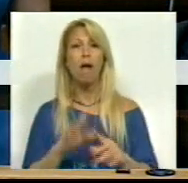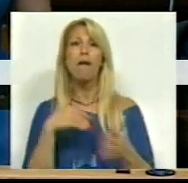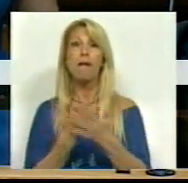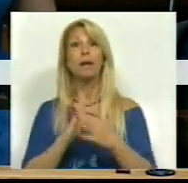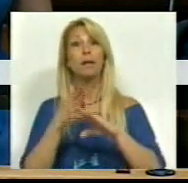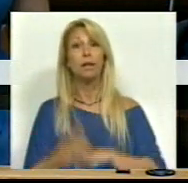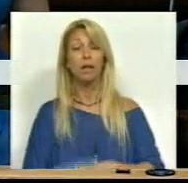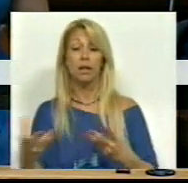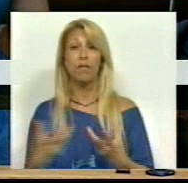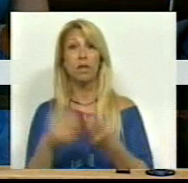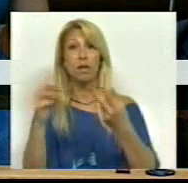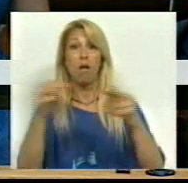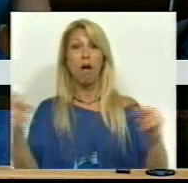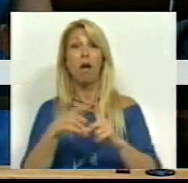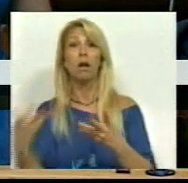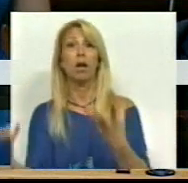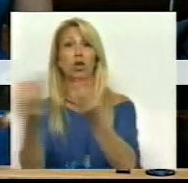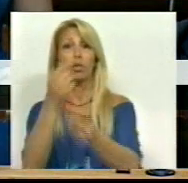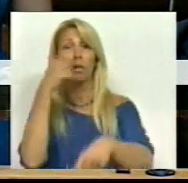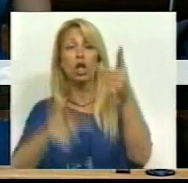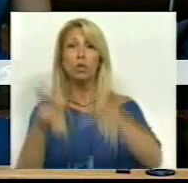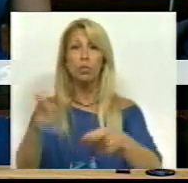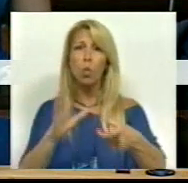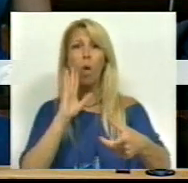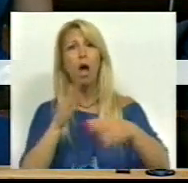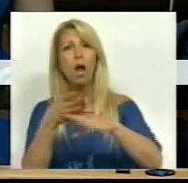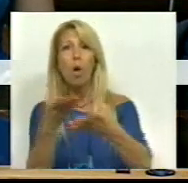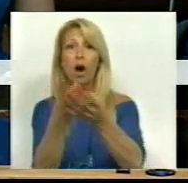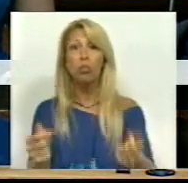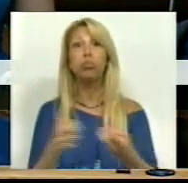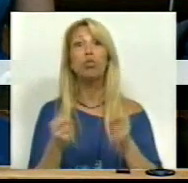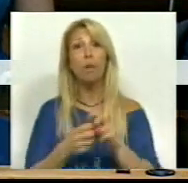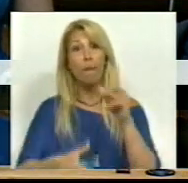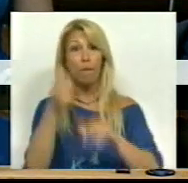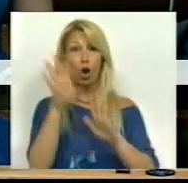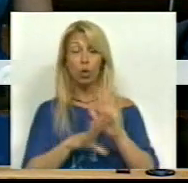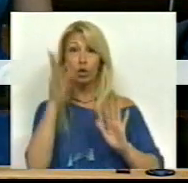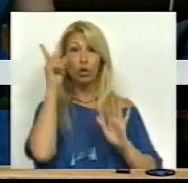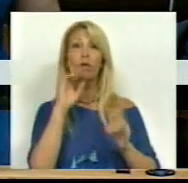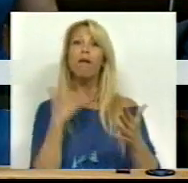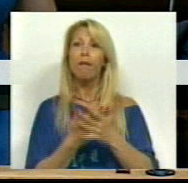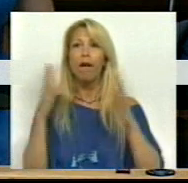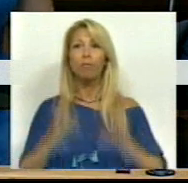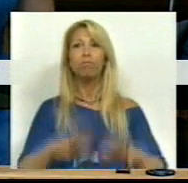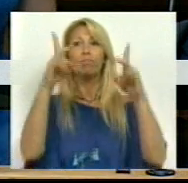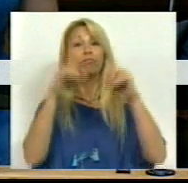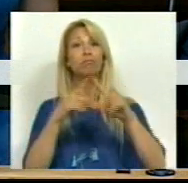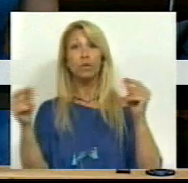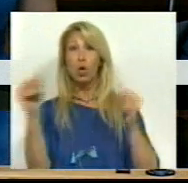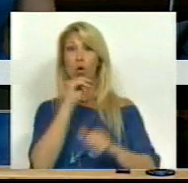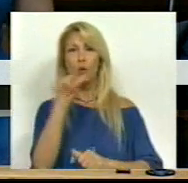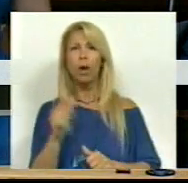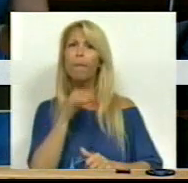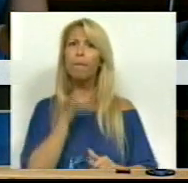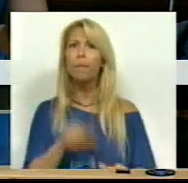populações, para resolver os seus problemas, melhorar as suas condições de vida e contribuir para o desenvolvimento local. Permitam-me que destaque